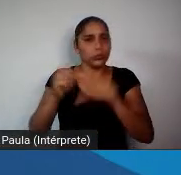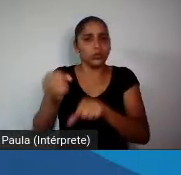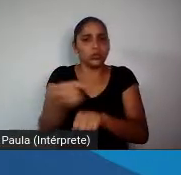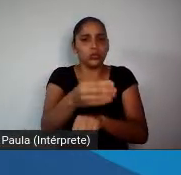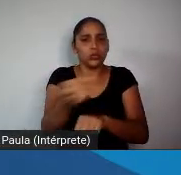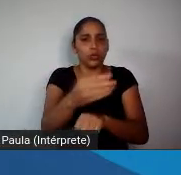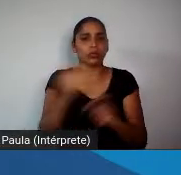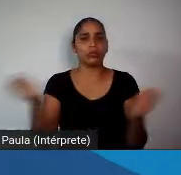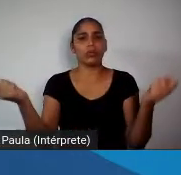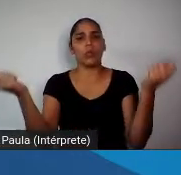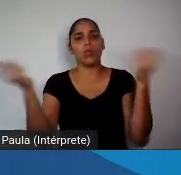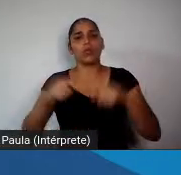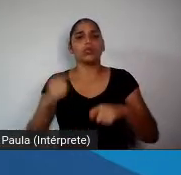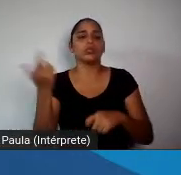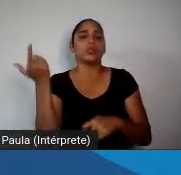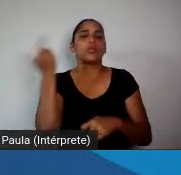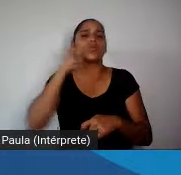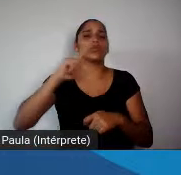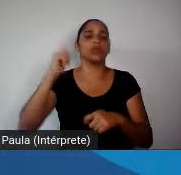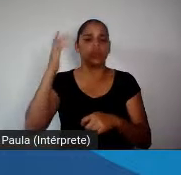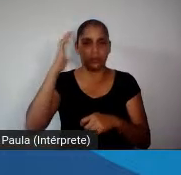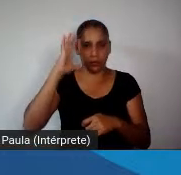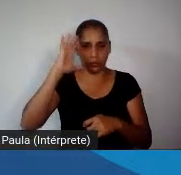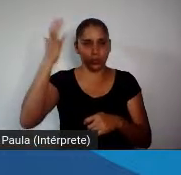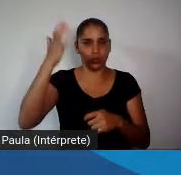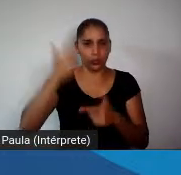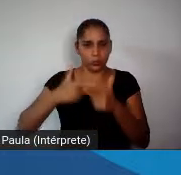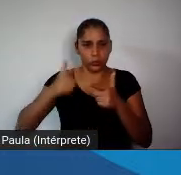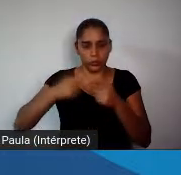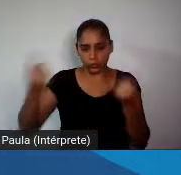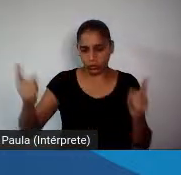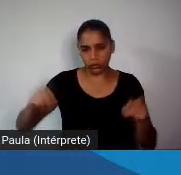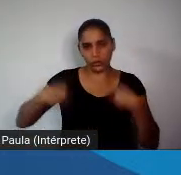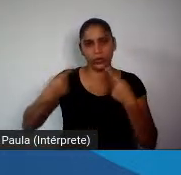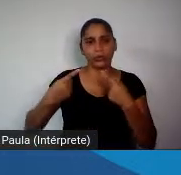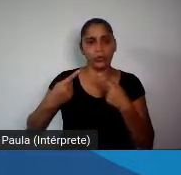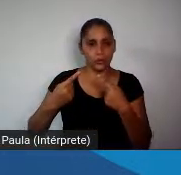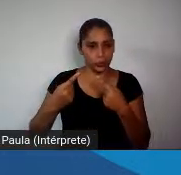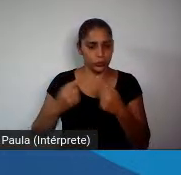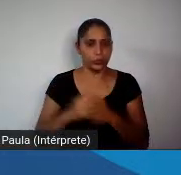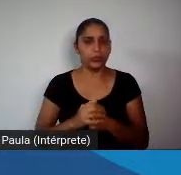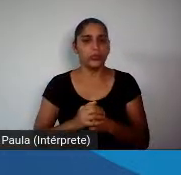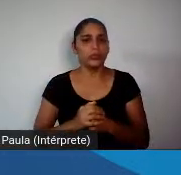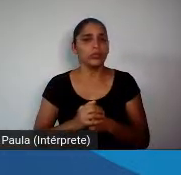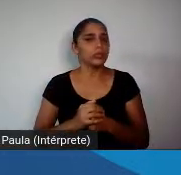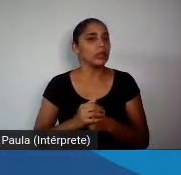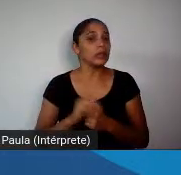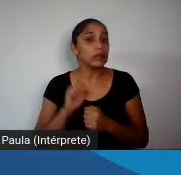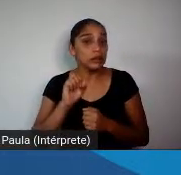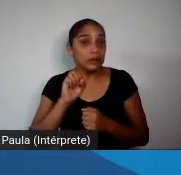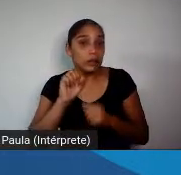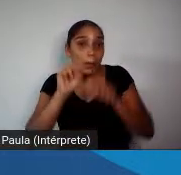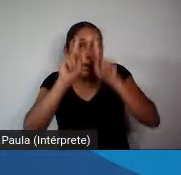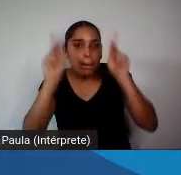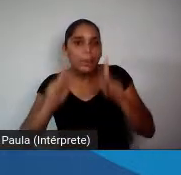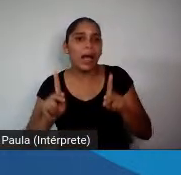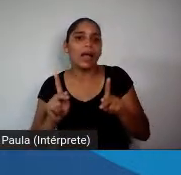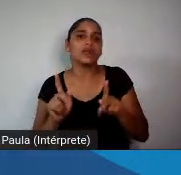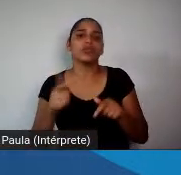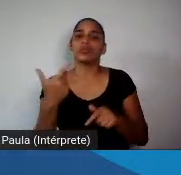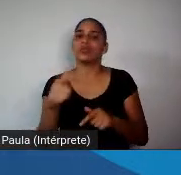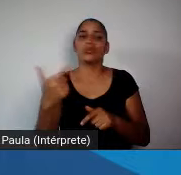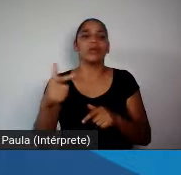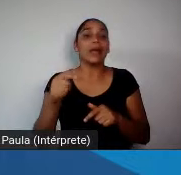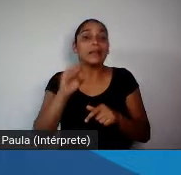desses desafios. Nós não teremos paz se não tivermos uma radical